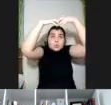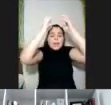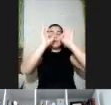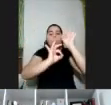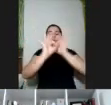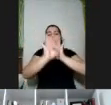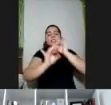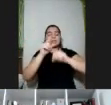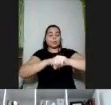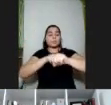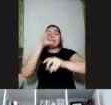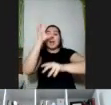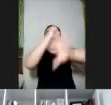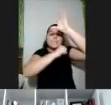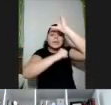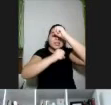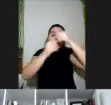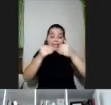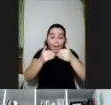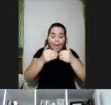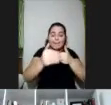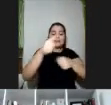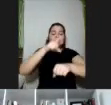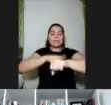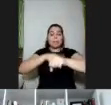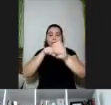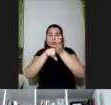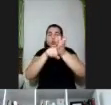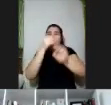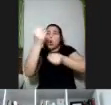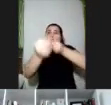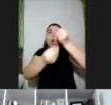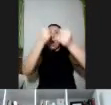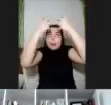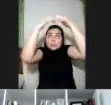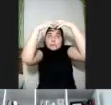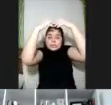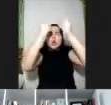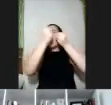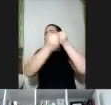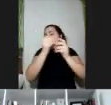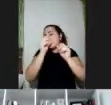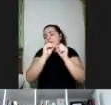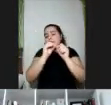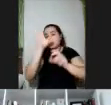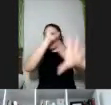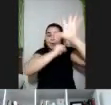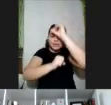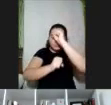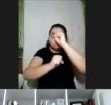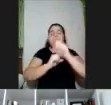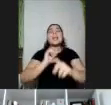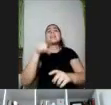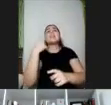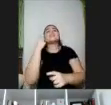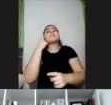produzir o aprendizado e a partir desses estudos e dessas pesquisas que foi desenvolvido esse conceito do desenho